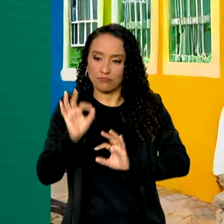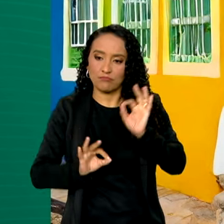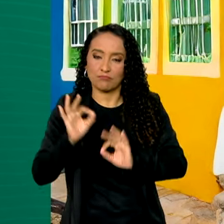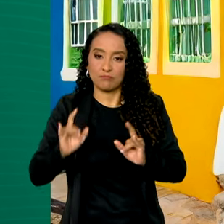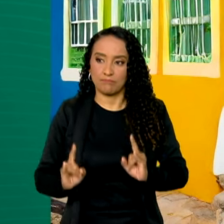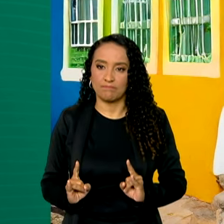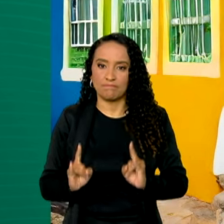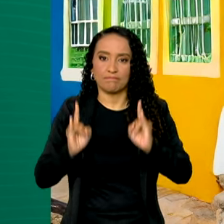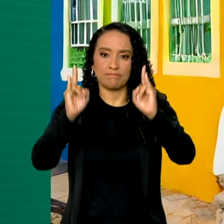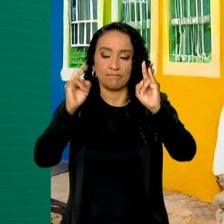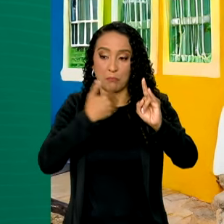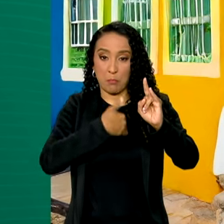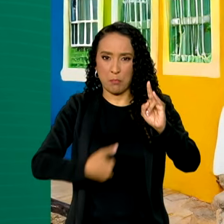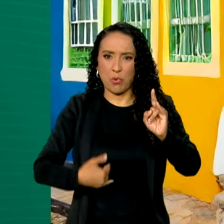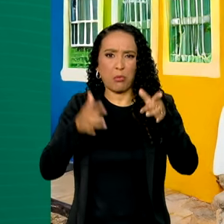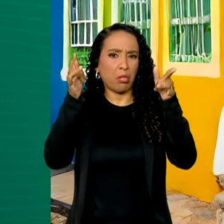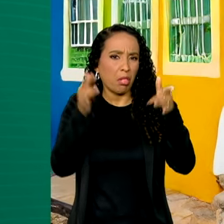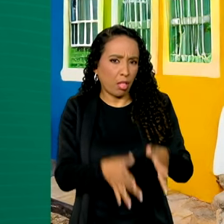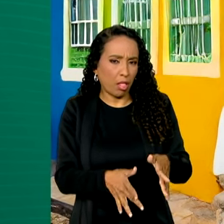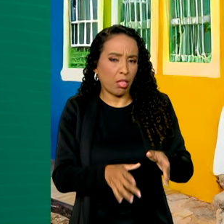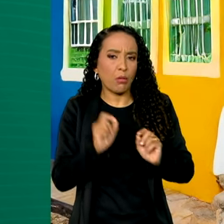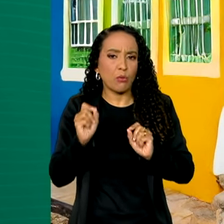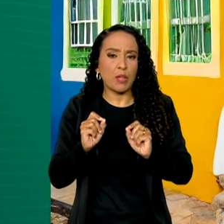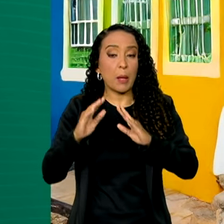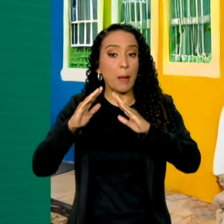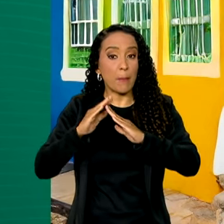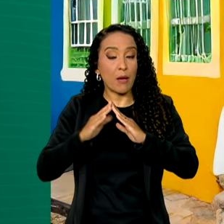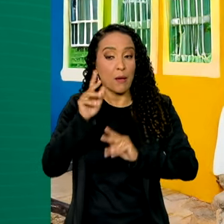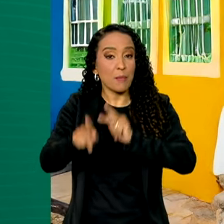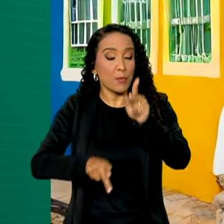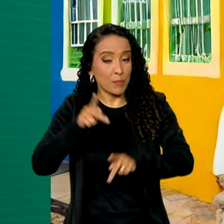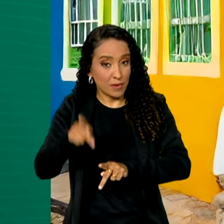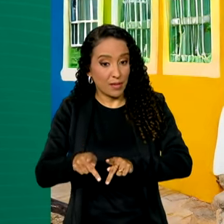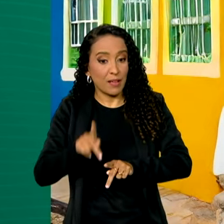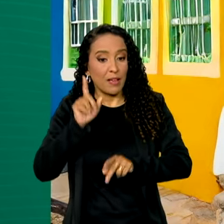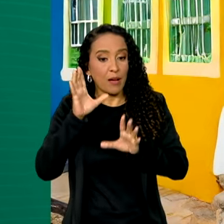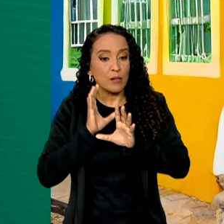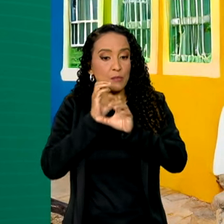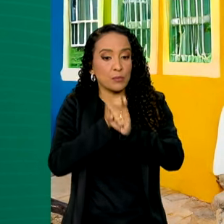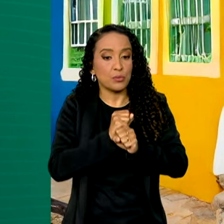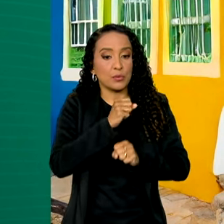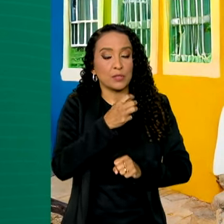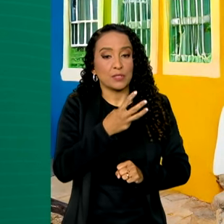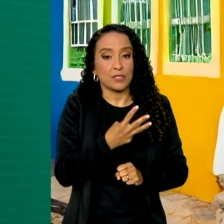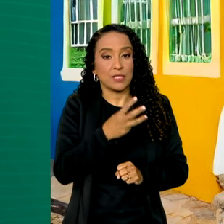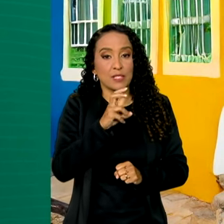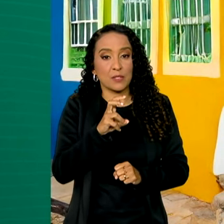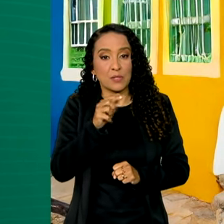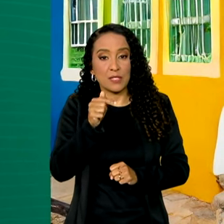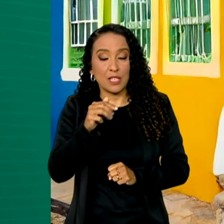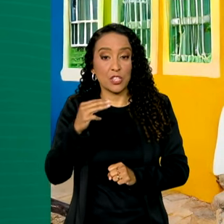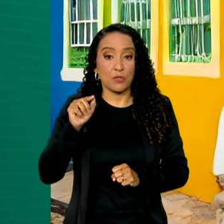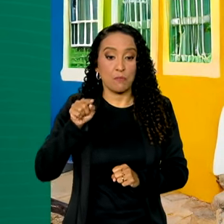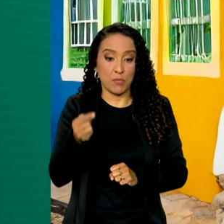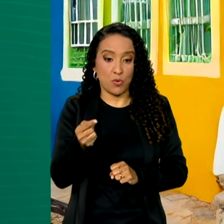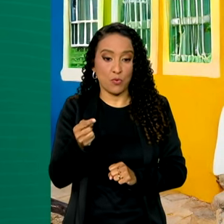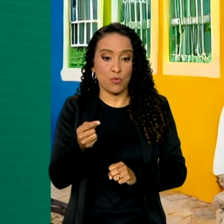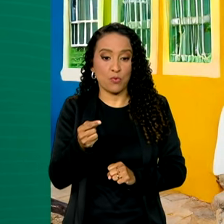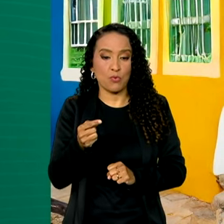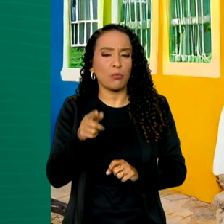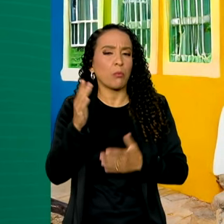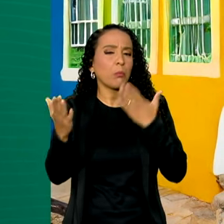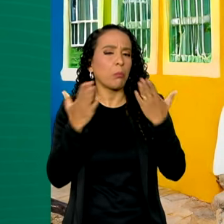de prédios públicos abandonados para moradia popular, são 357 mil, que